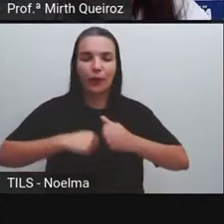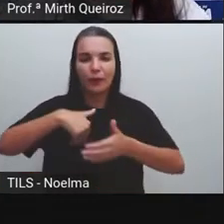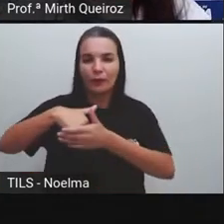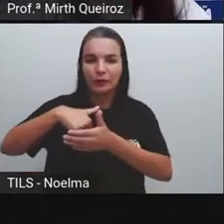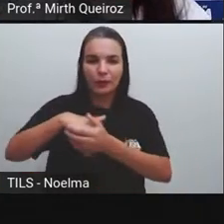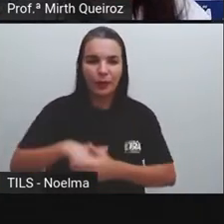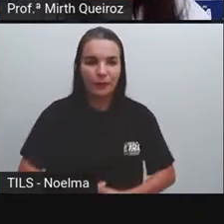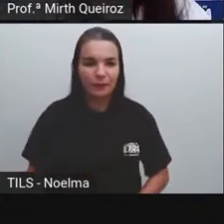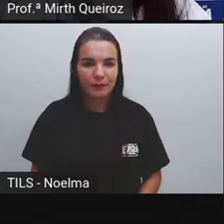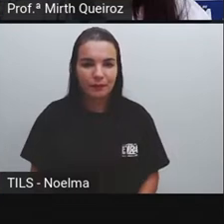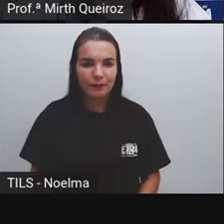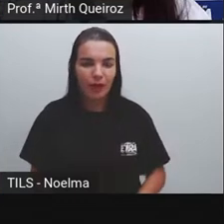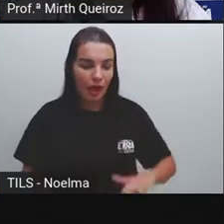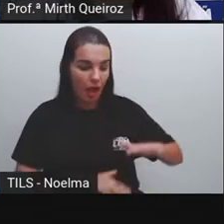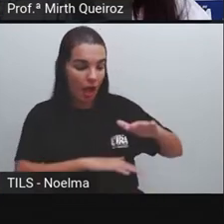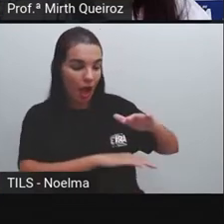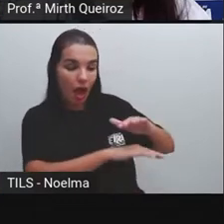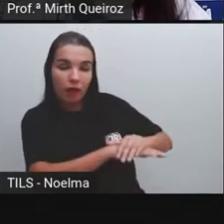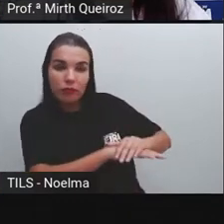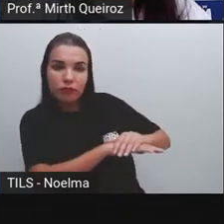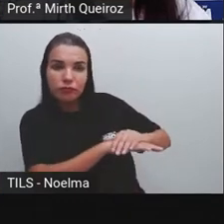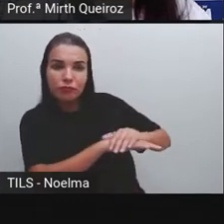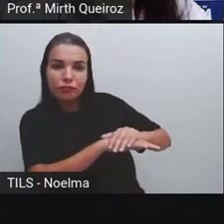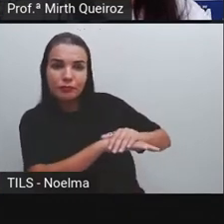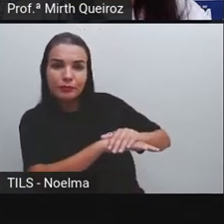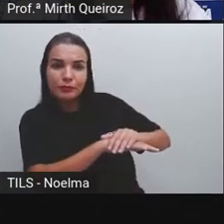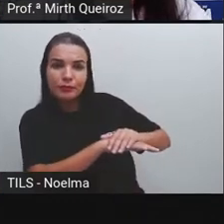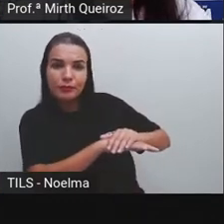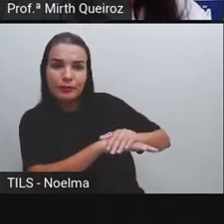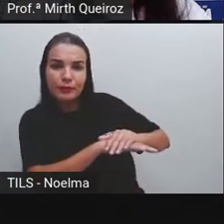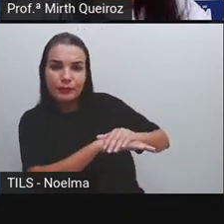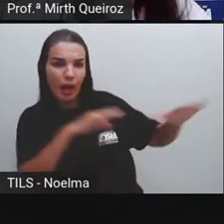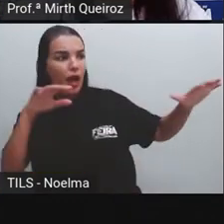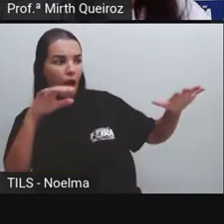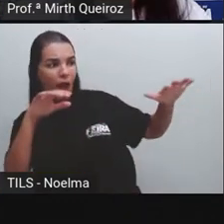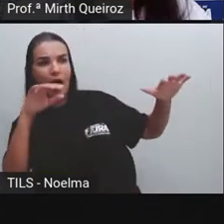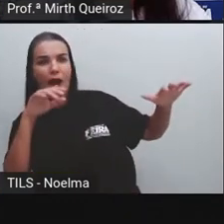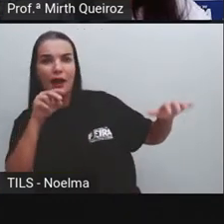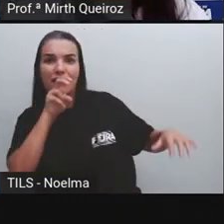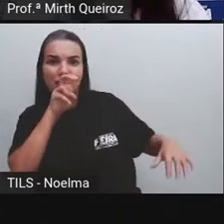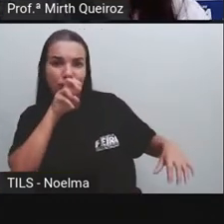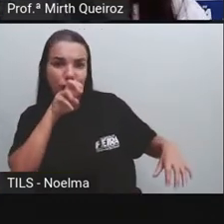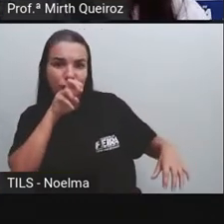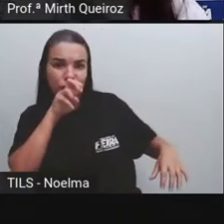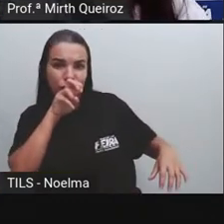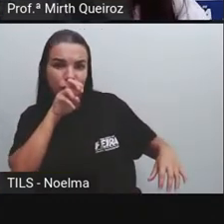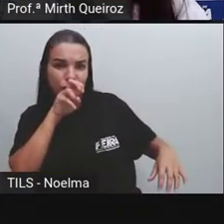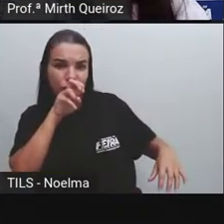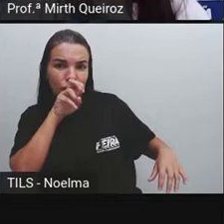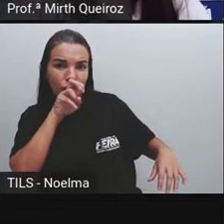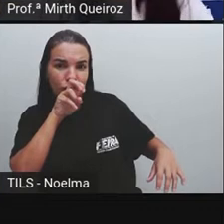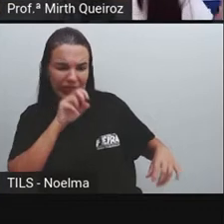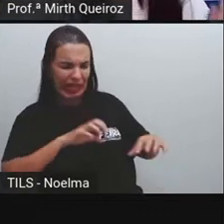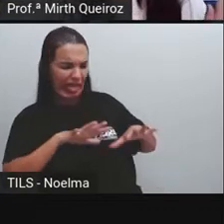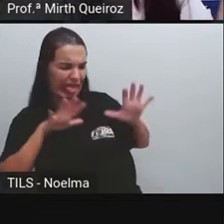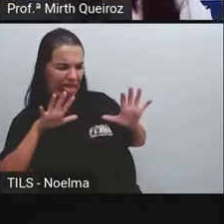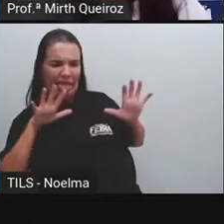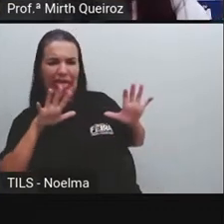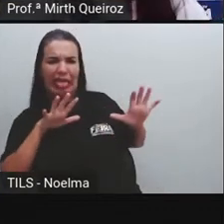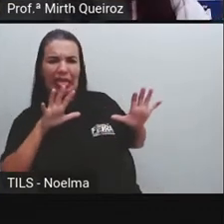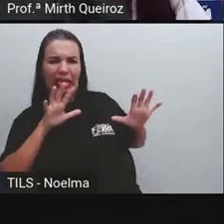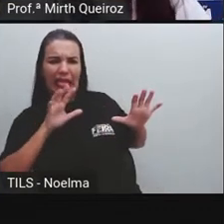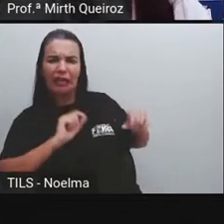E aí, quando ele coloca a mãozinha ali, né? Se choca com a mãozinha da Mônica, que estranha. É! Que?